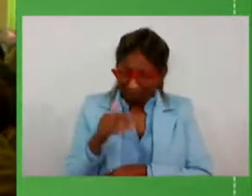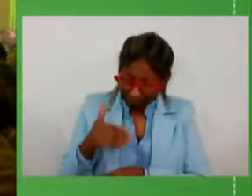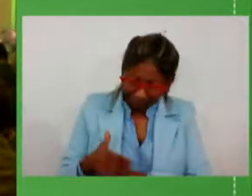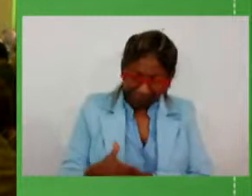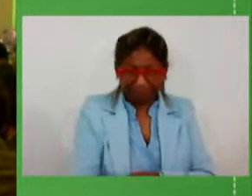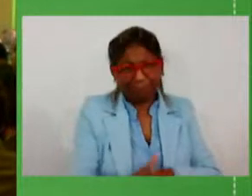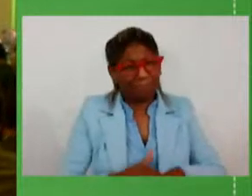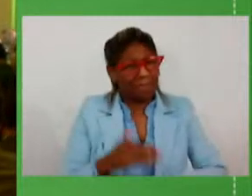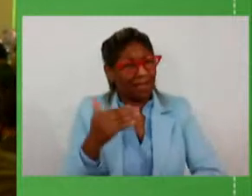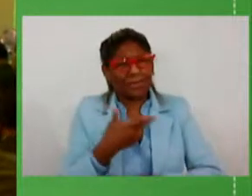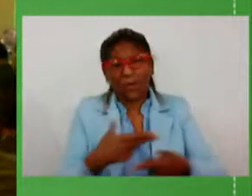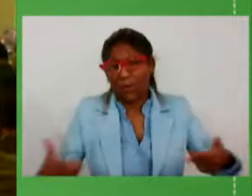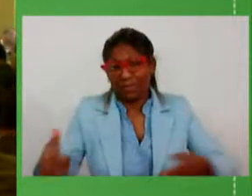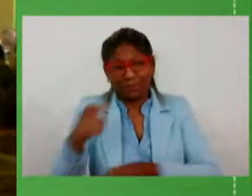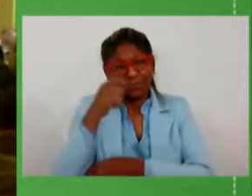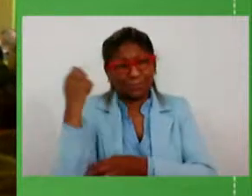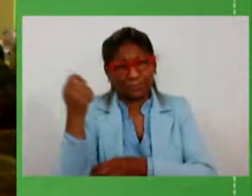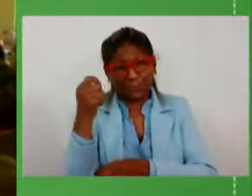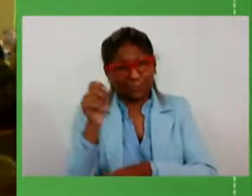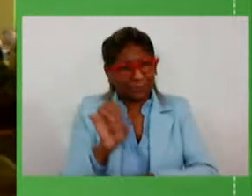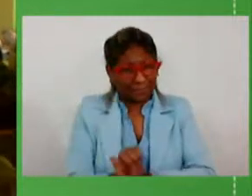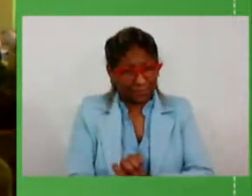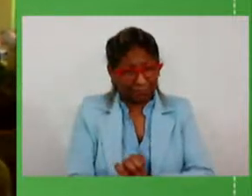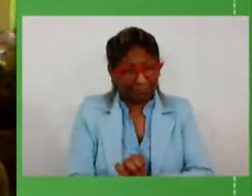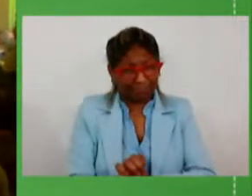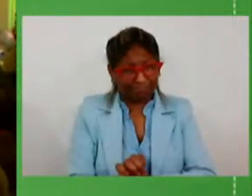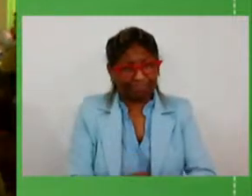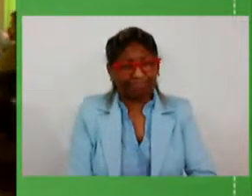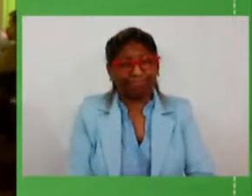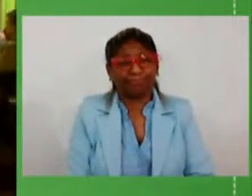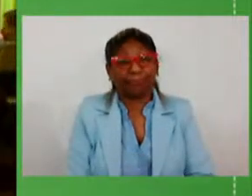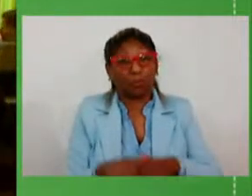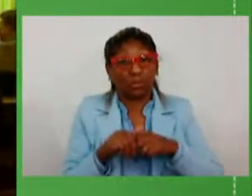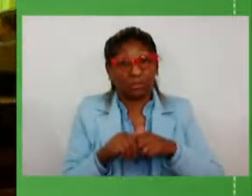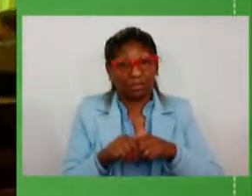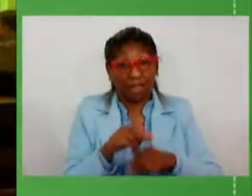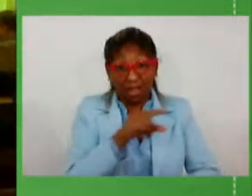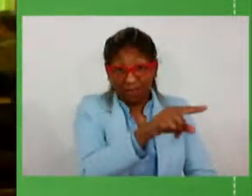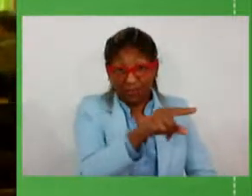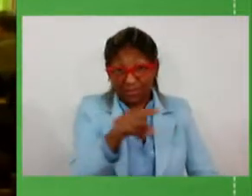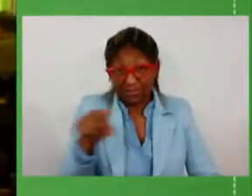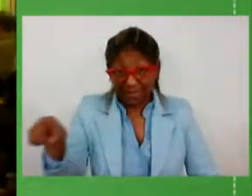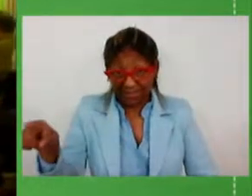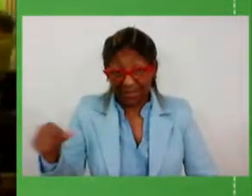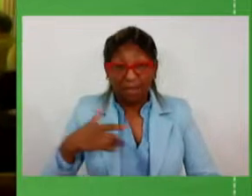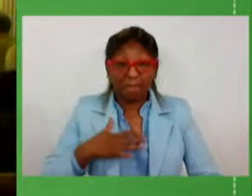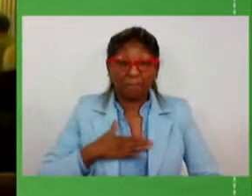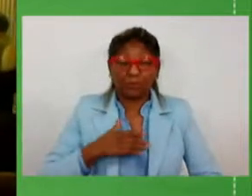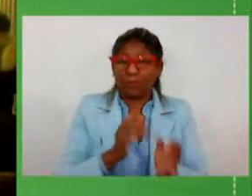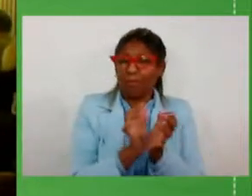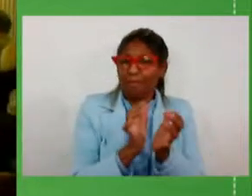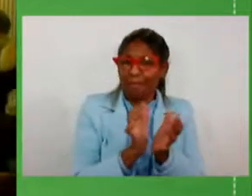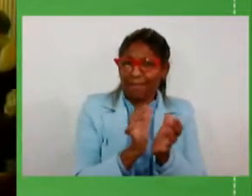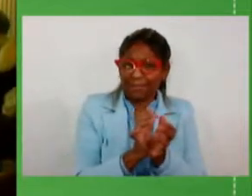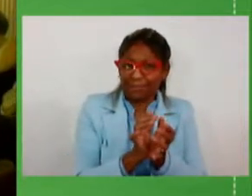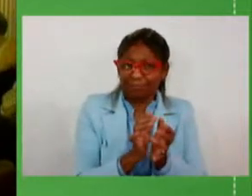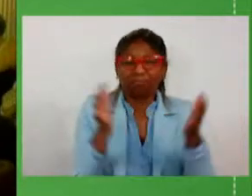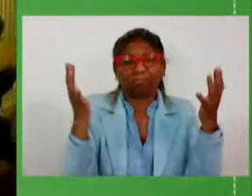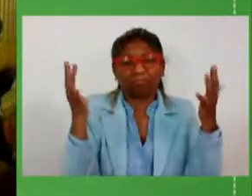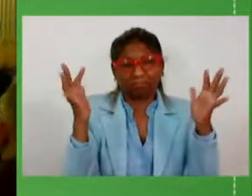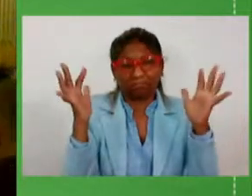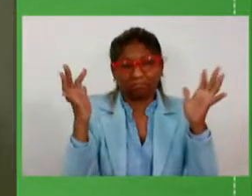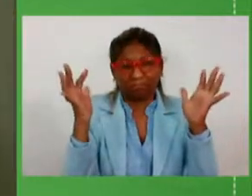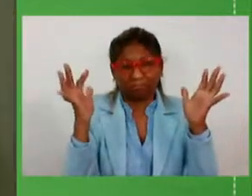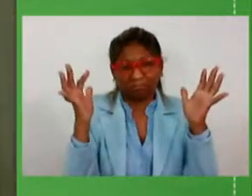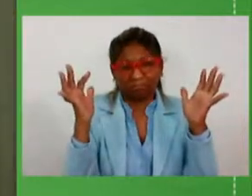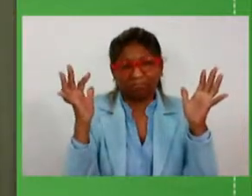no estado do Rio Grande do Sul por isso a vocês parlamentares meus colegas parlamentares parabéns parabéns